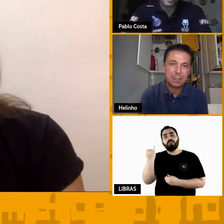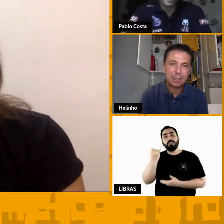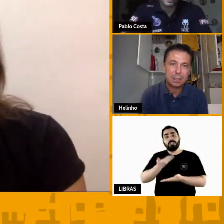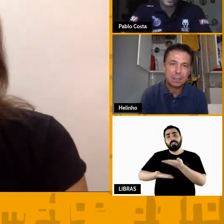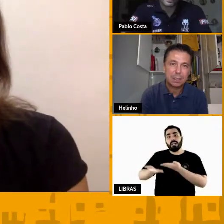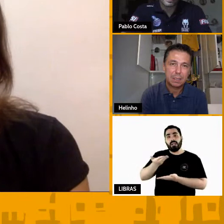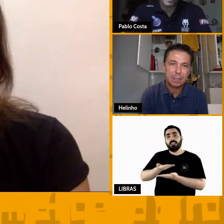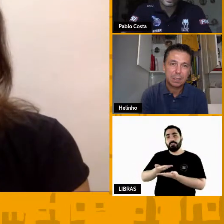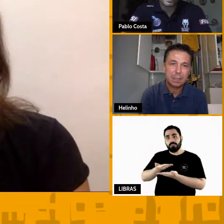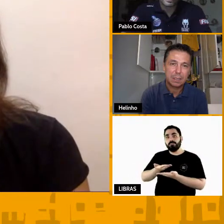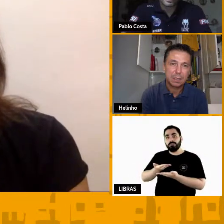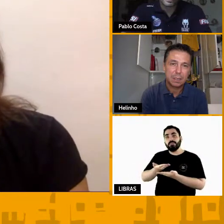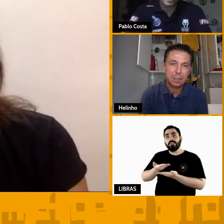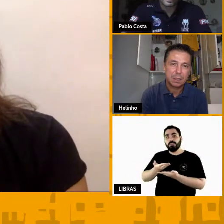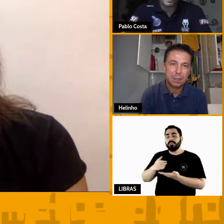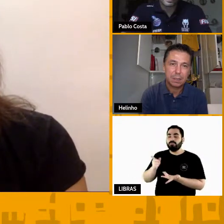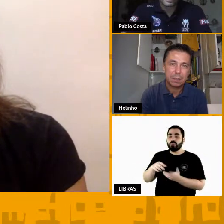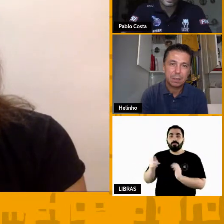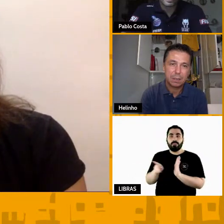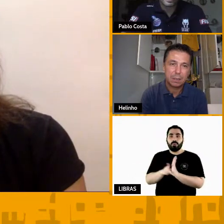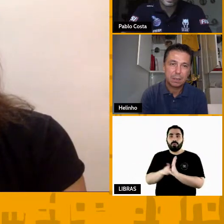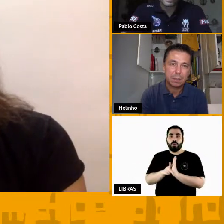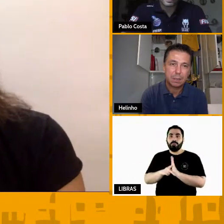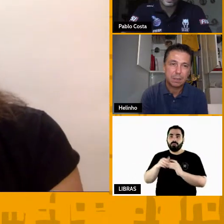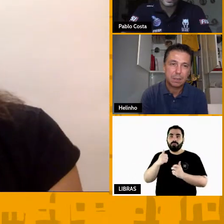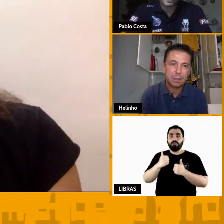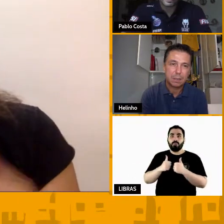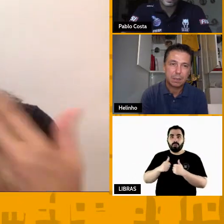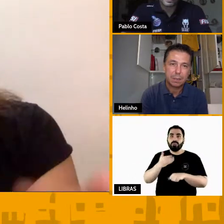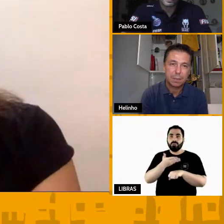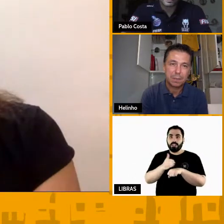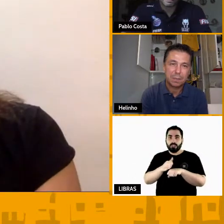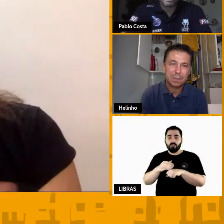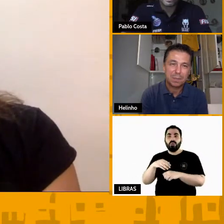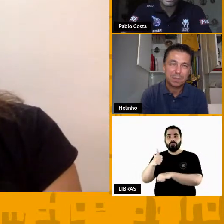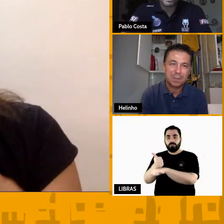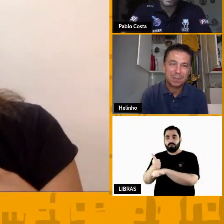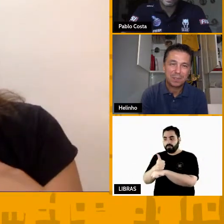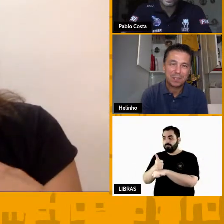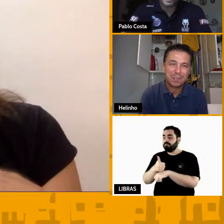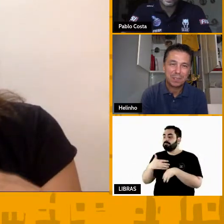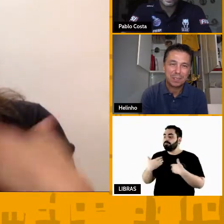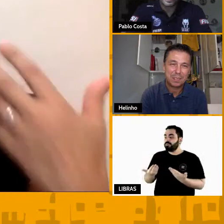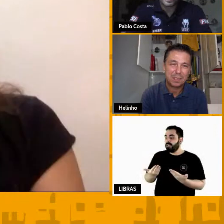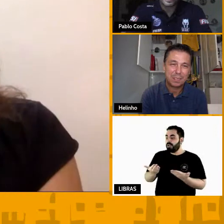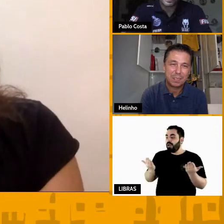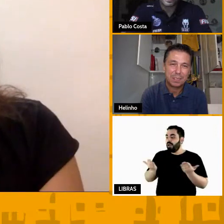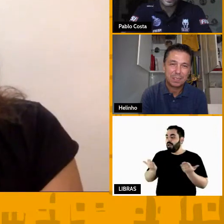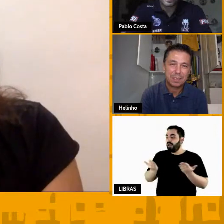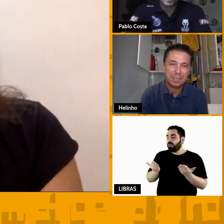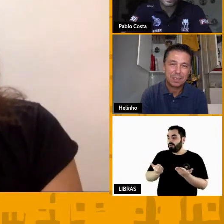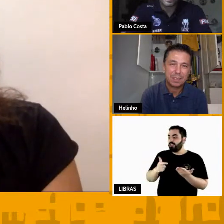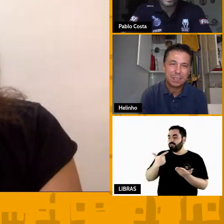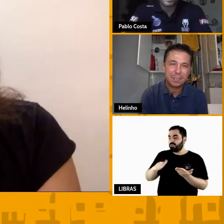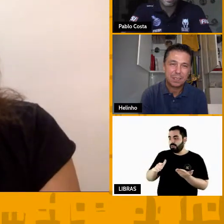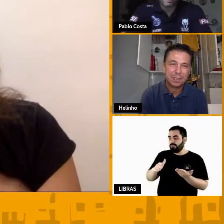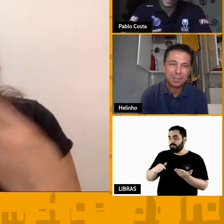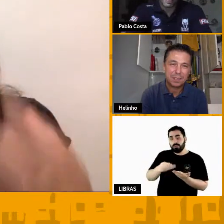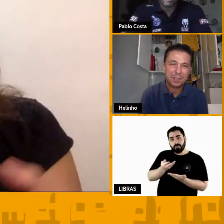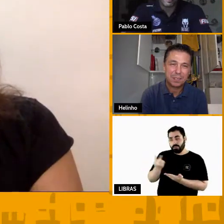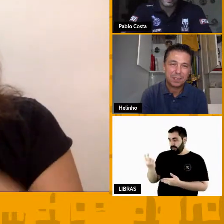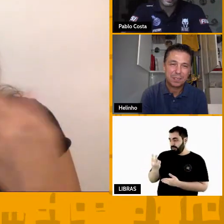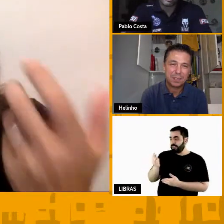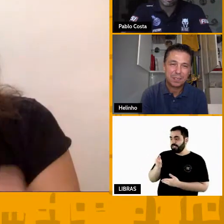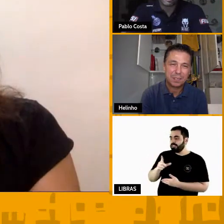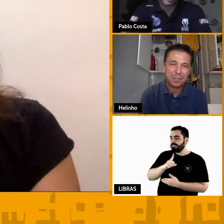com a equipe esportiva. Então, tudo isso para perguntar para vocês, passando a bola de novo. Vocês já passaram por experiências assim